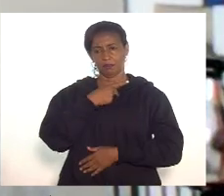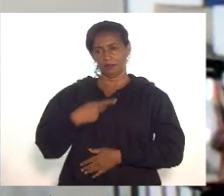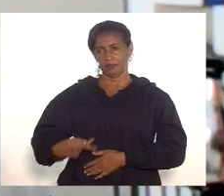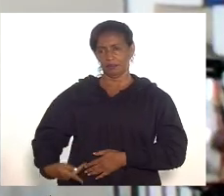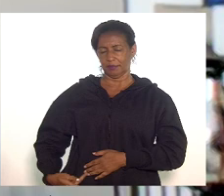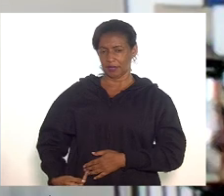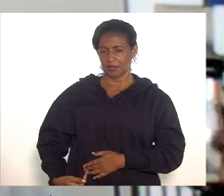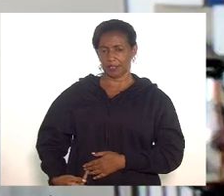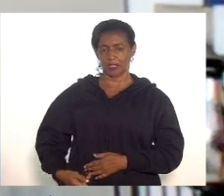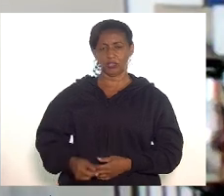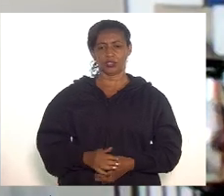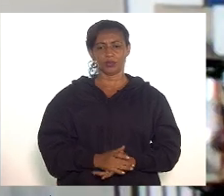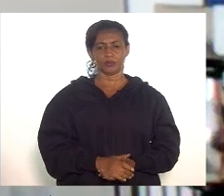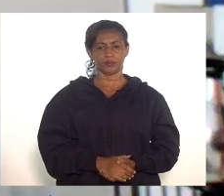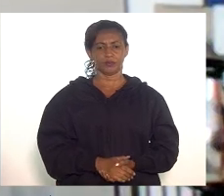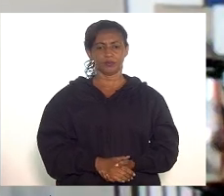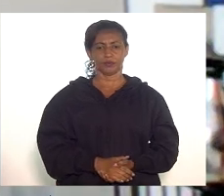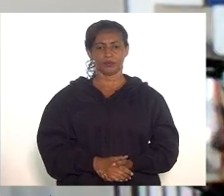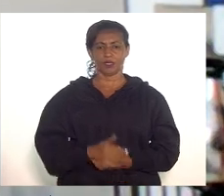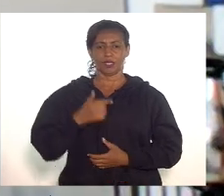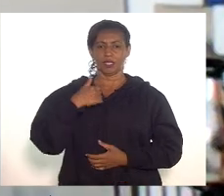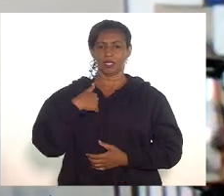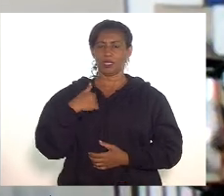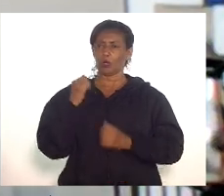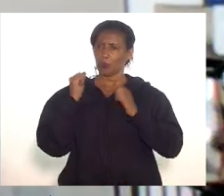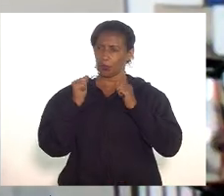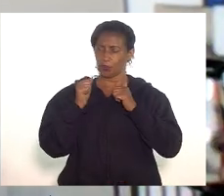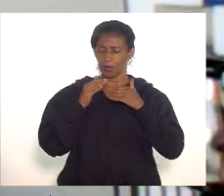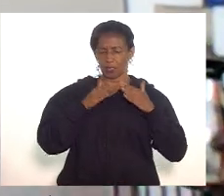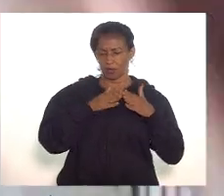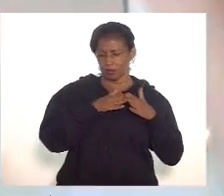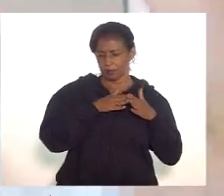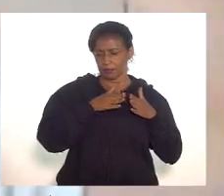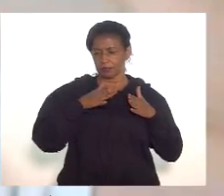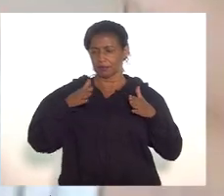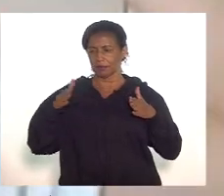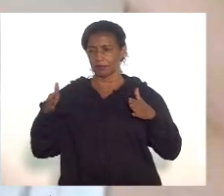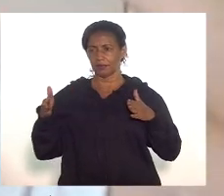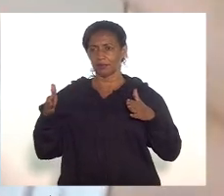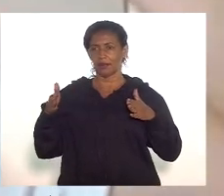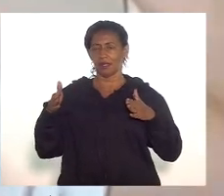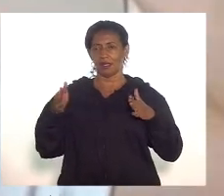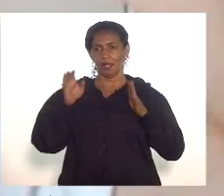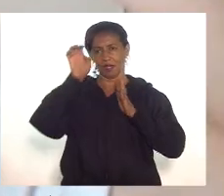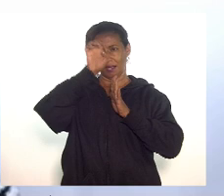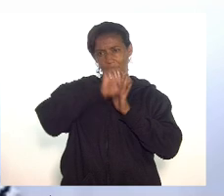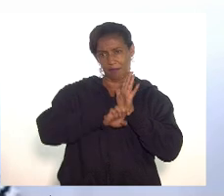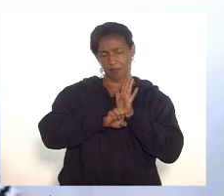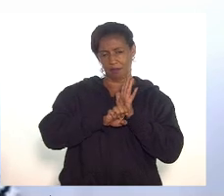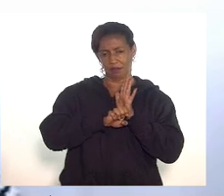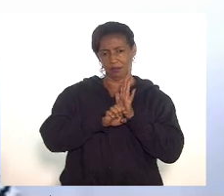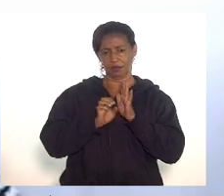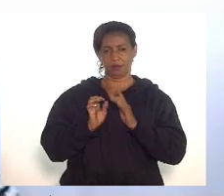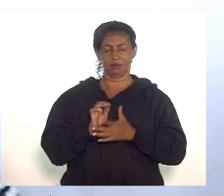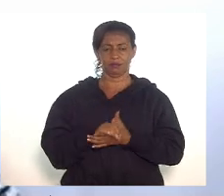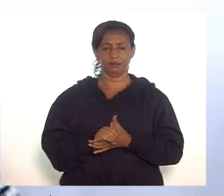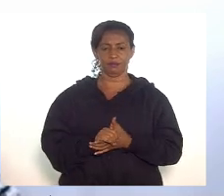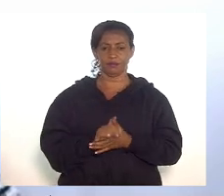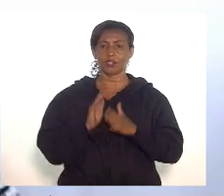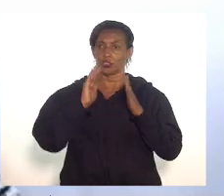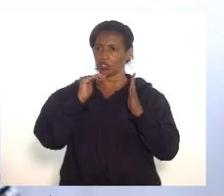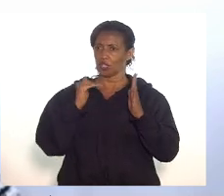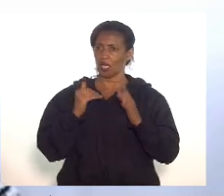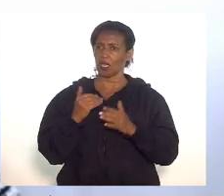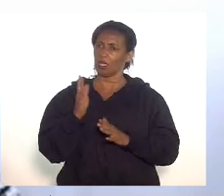que pudesse estender o período para a apresentação de emendas. Deputado Flávio Serafim, já foi